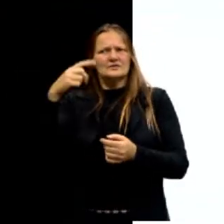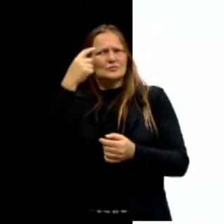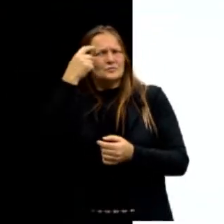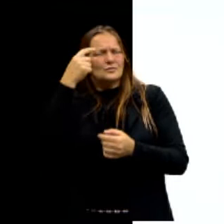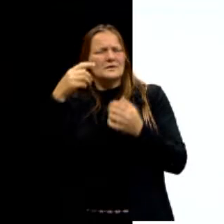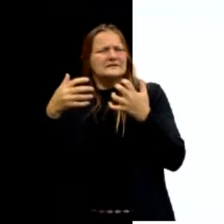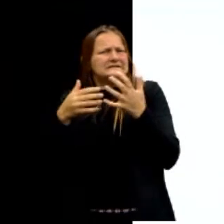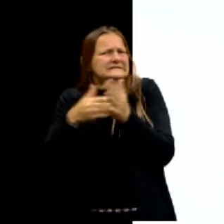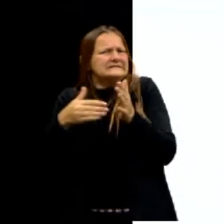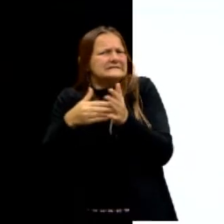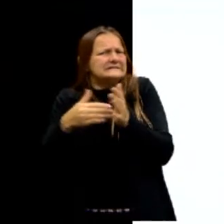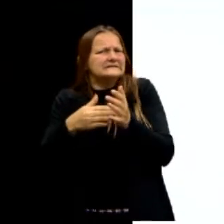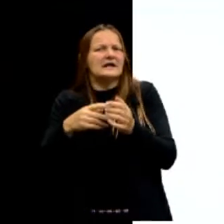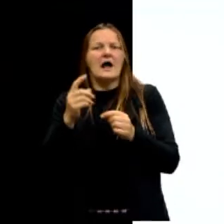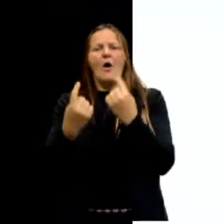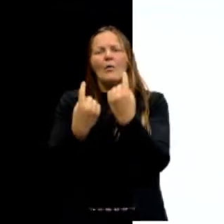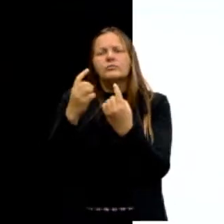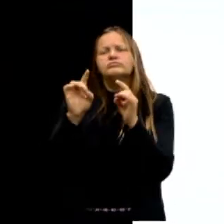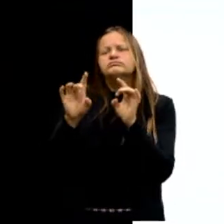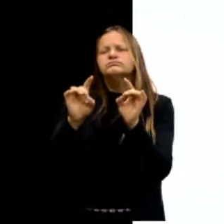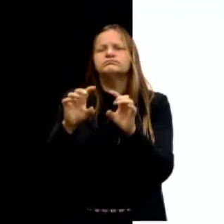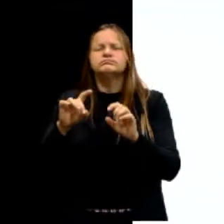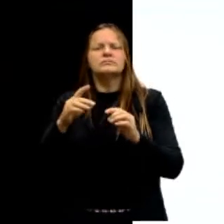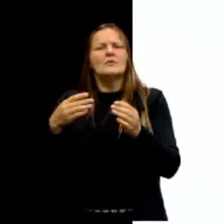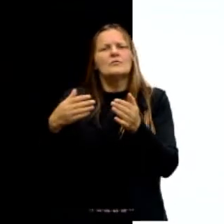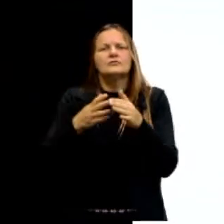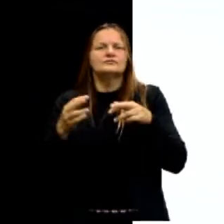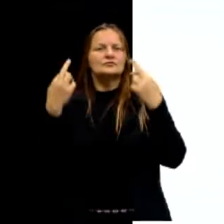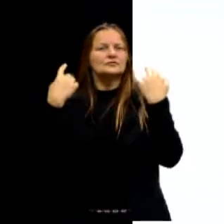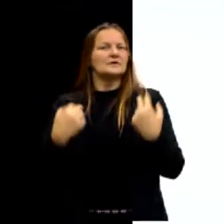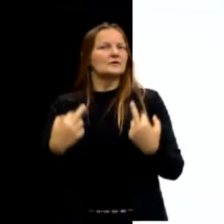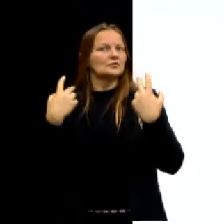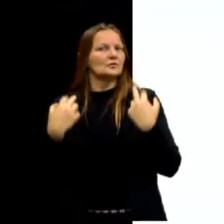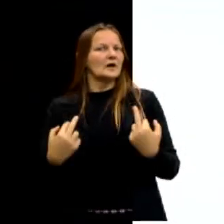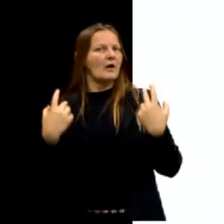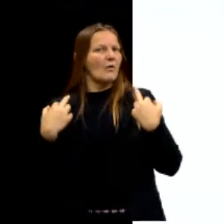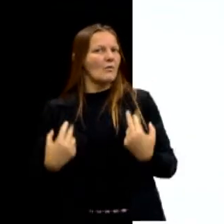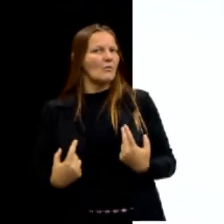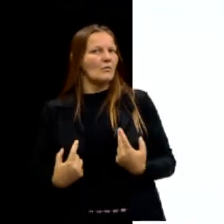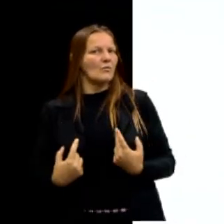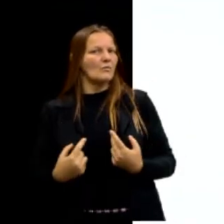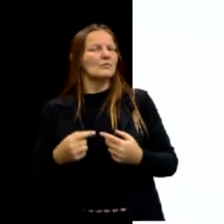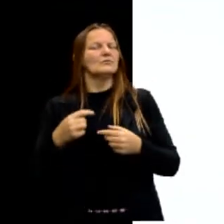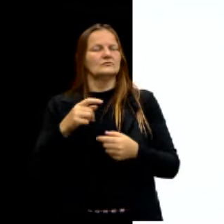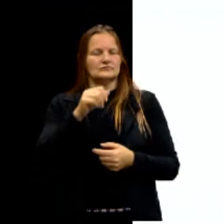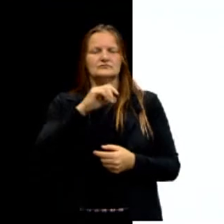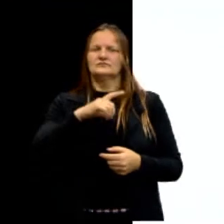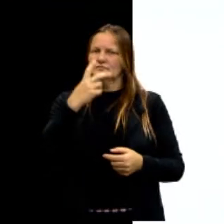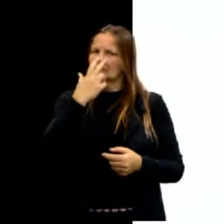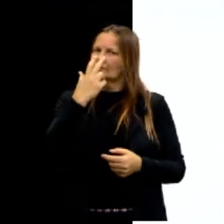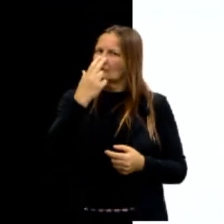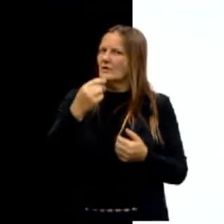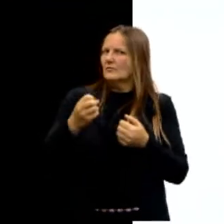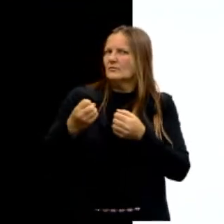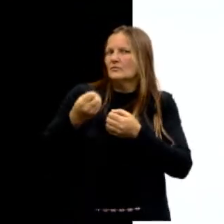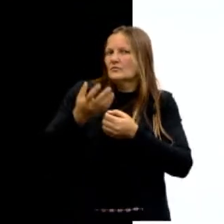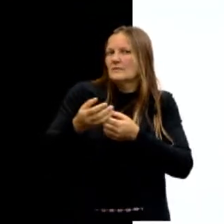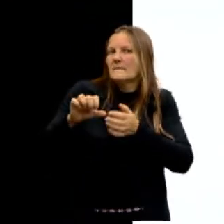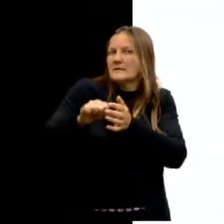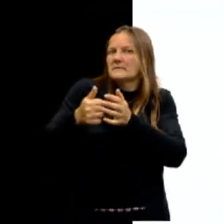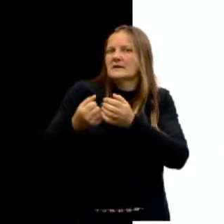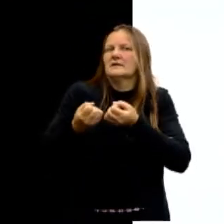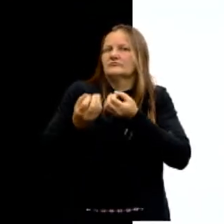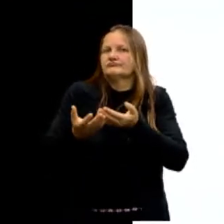de alcançar certas verdades por seus meios naturais. Opa, a citação anterior falou isso, lembram, a primeira parte.